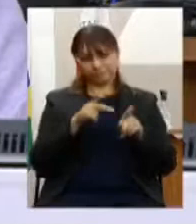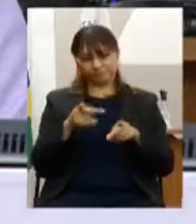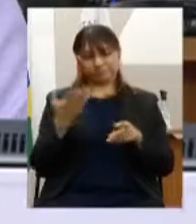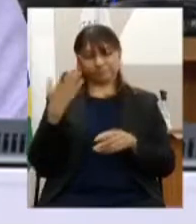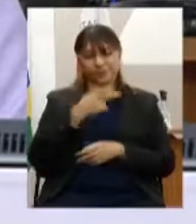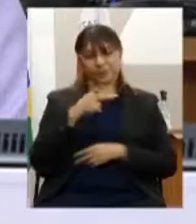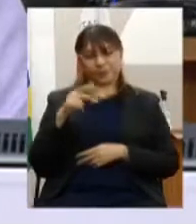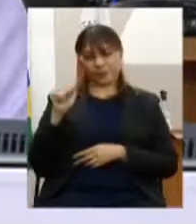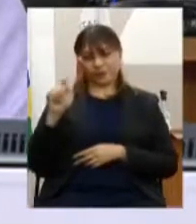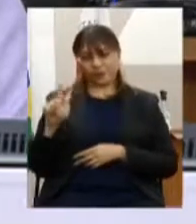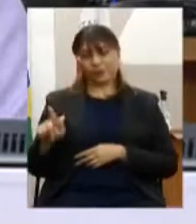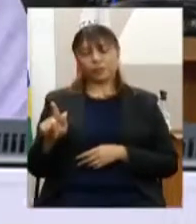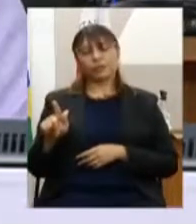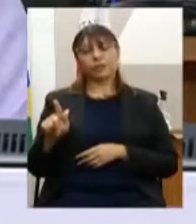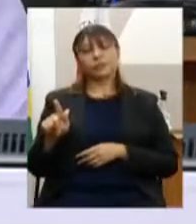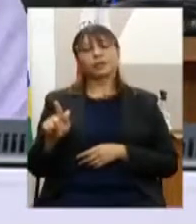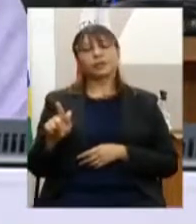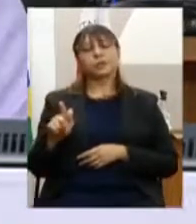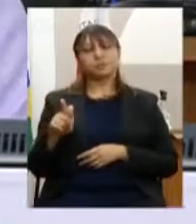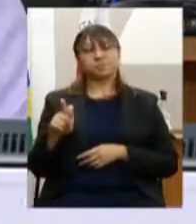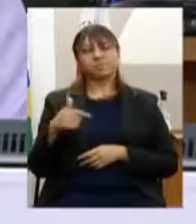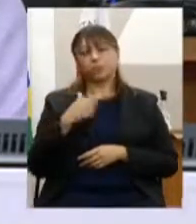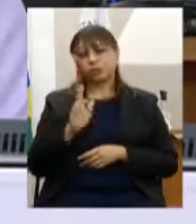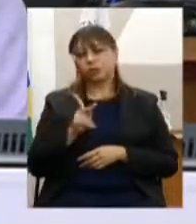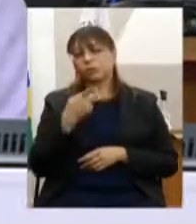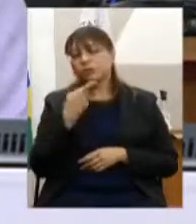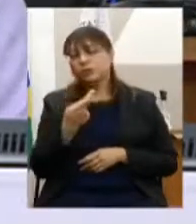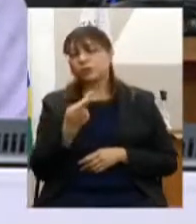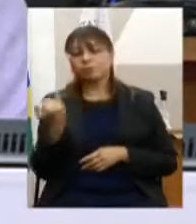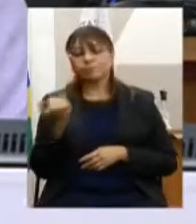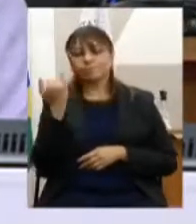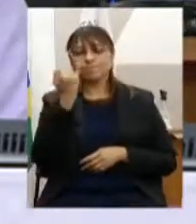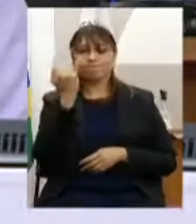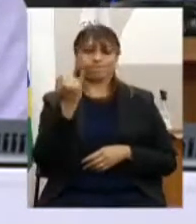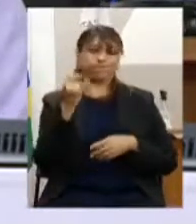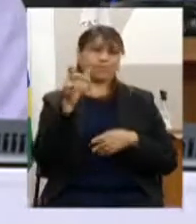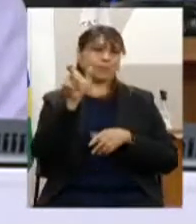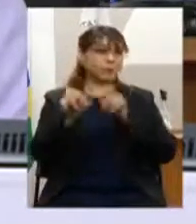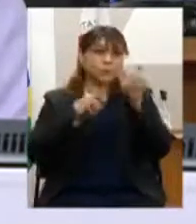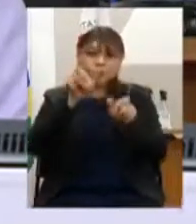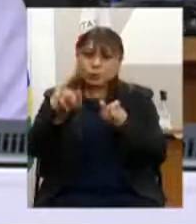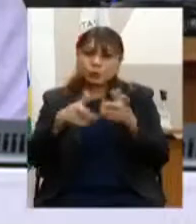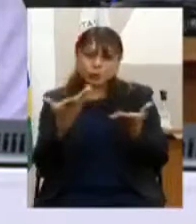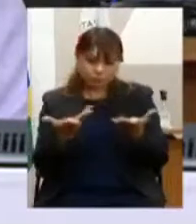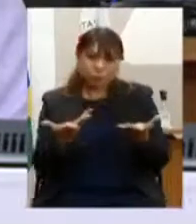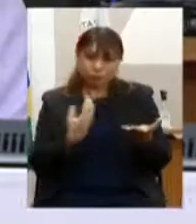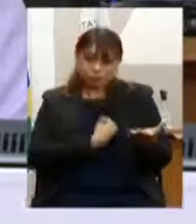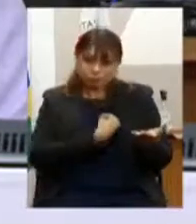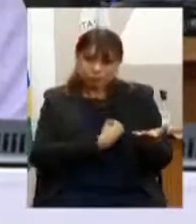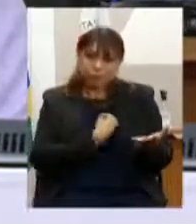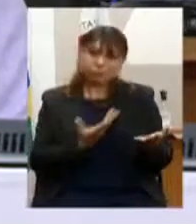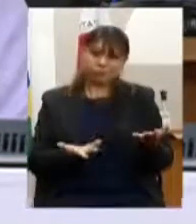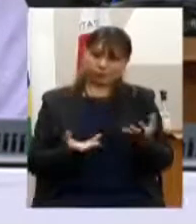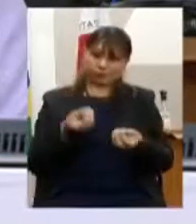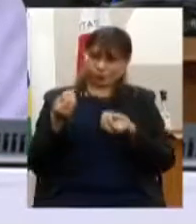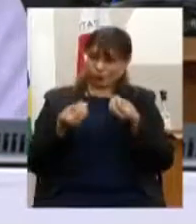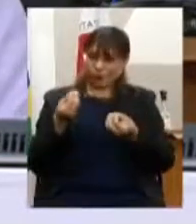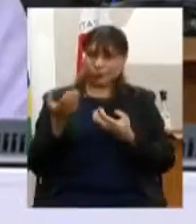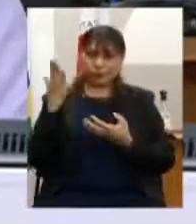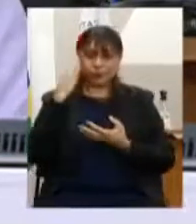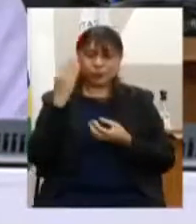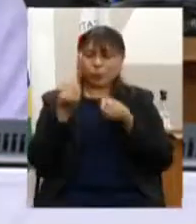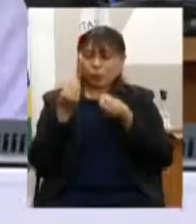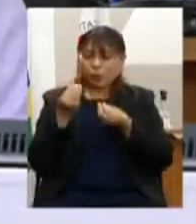PPAG, como é fundamental que os cidadãos estejam envolvidos na fiscalização do orçamento